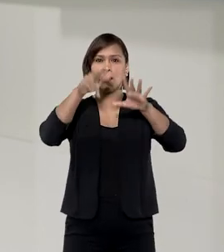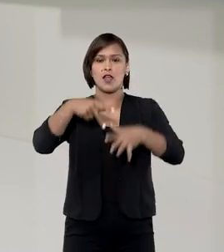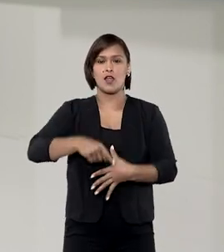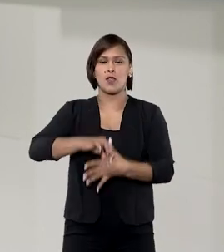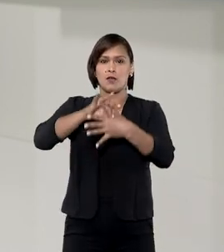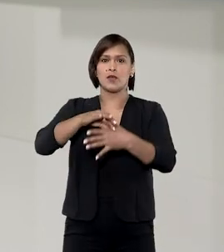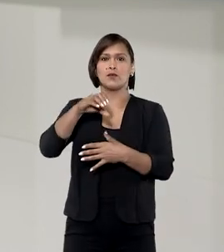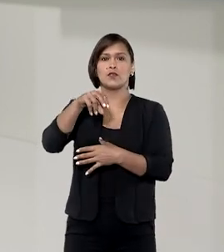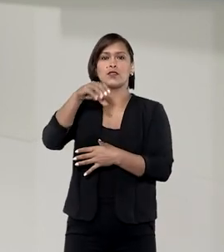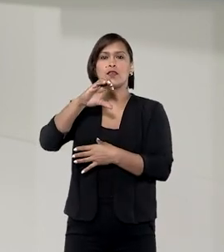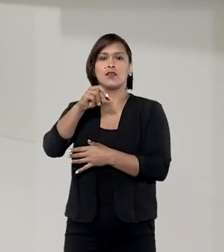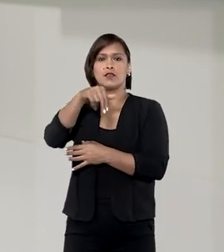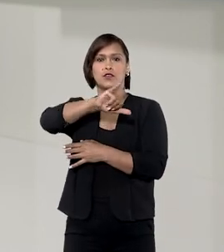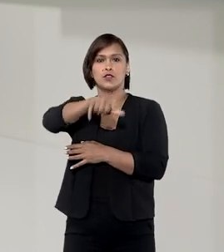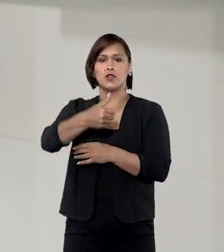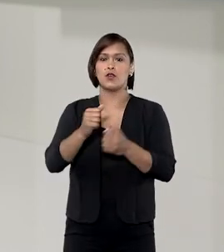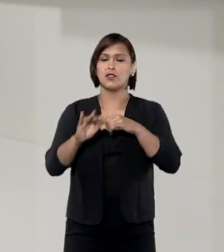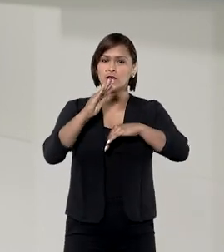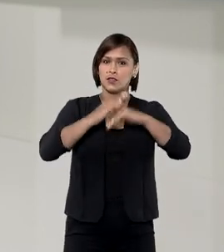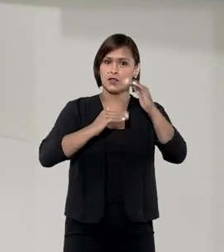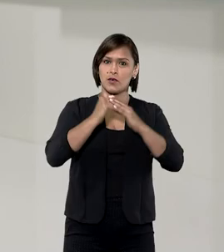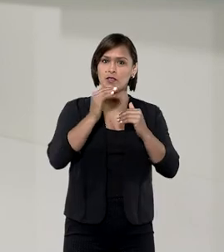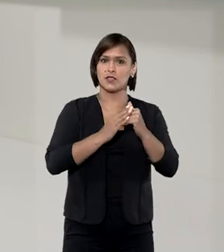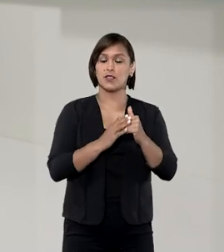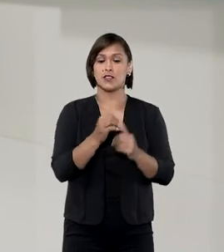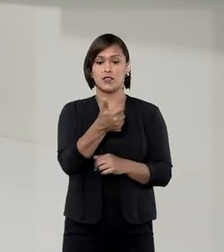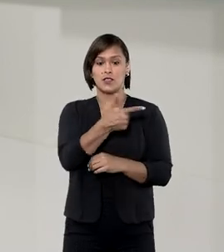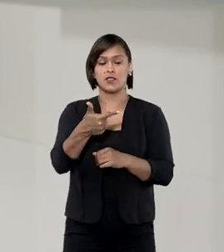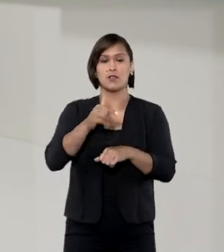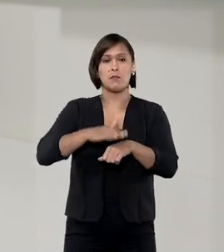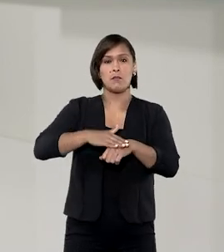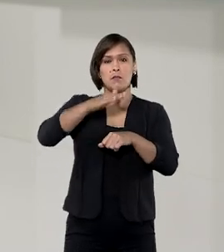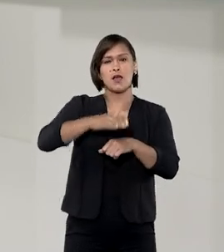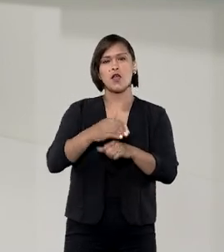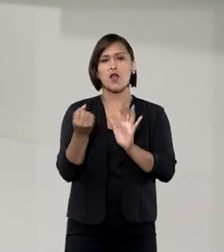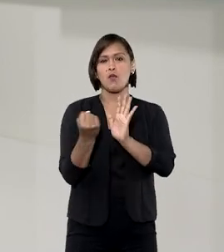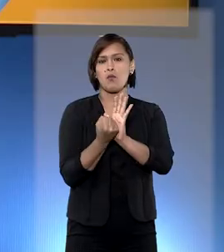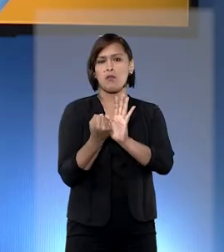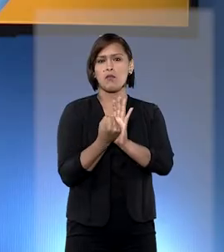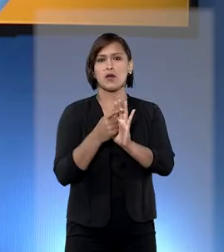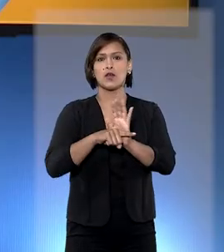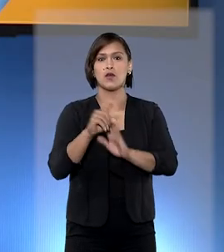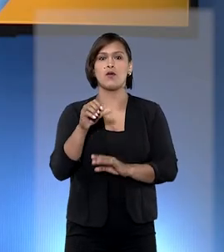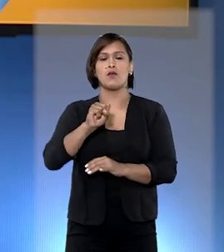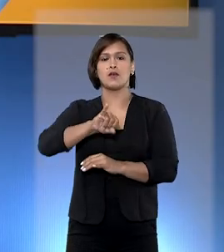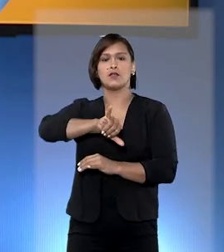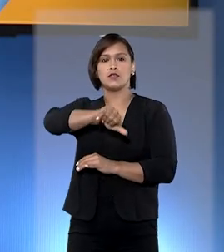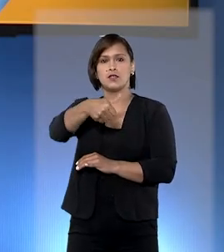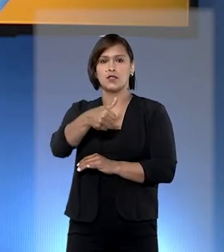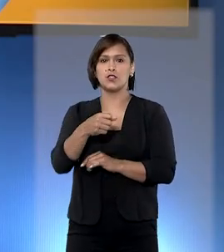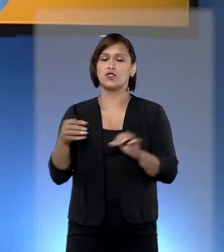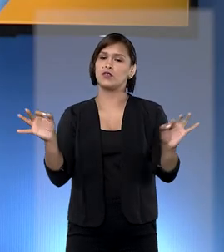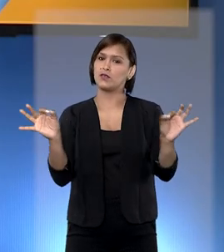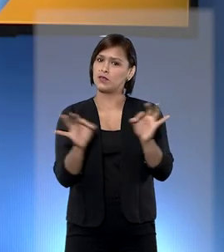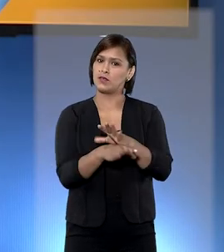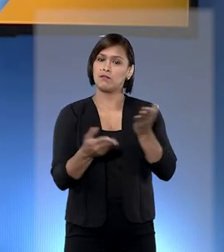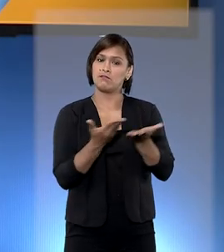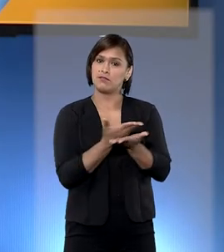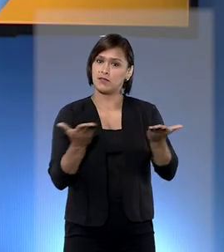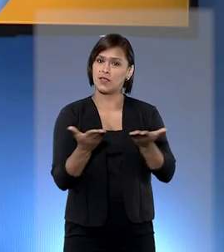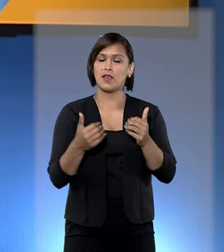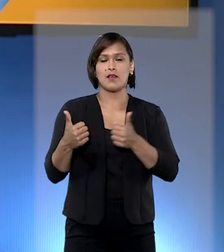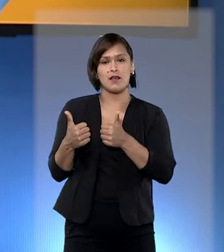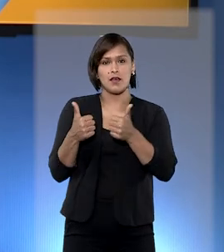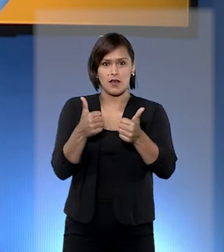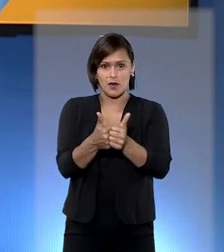Prêmio CNJ de Qualidade, o que significa a segunda maior pontuação. O STJ Notícias termina aqui.